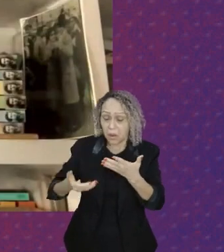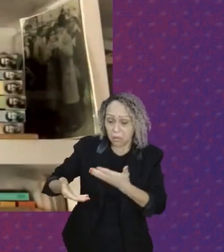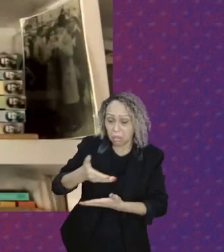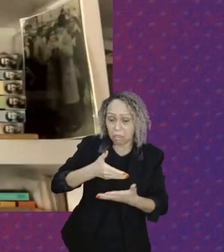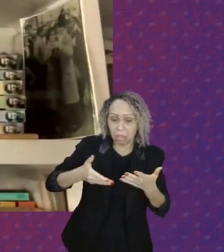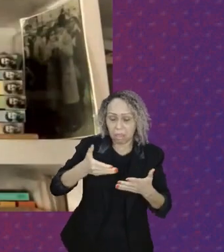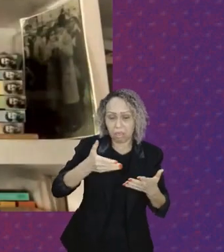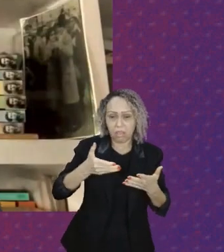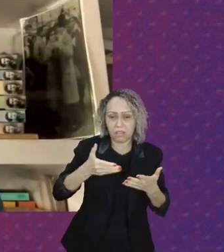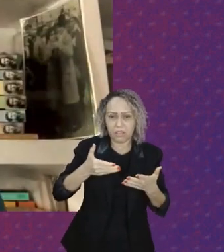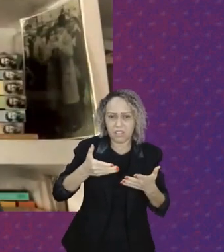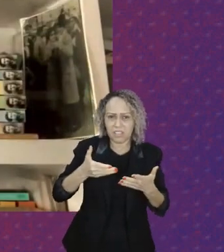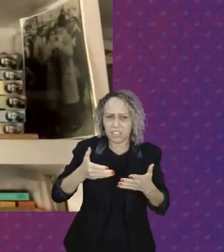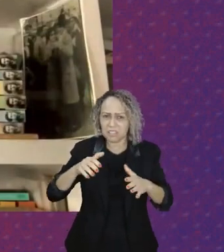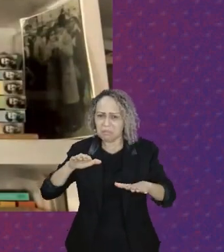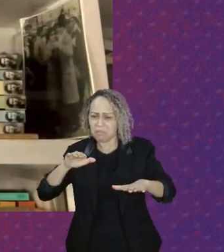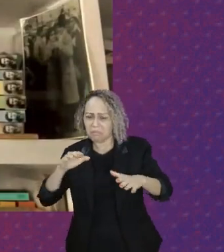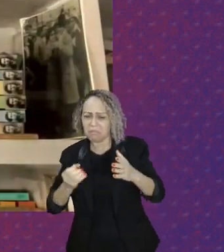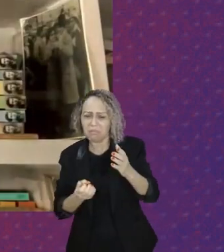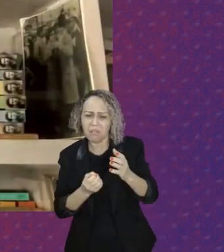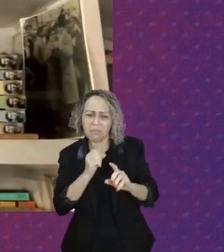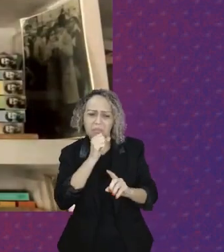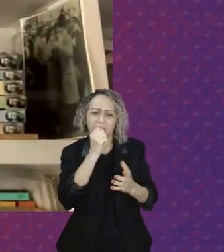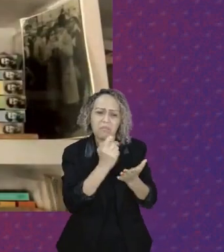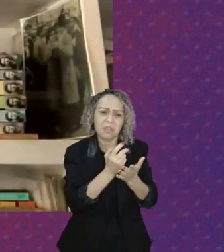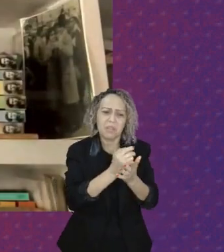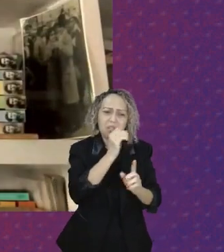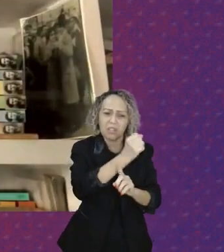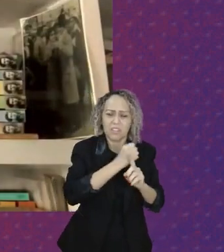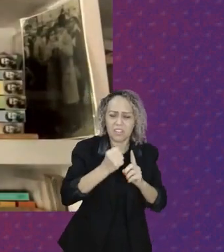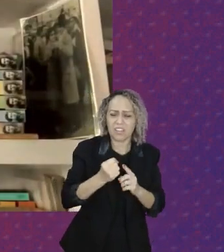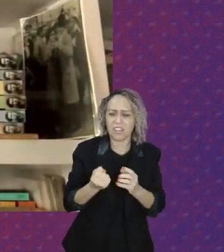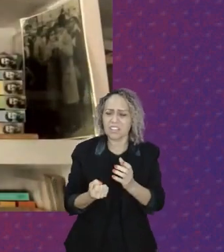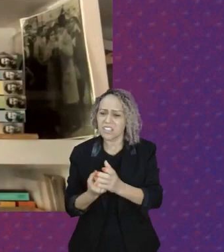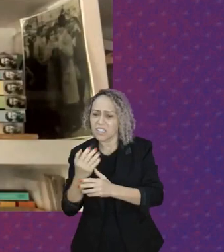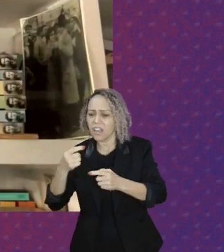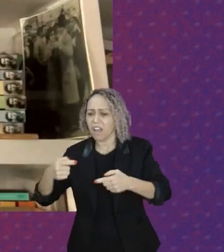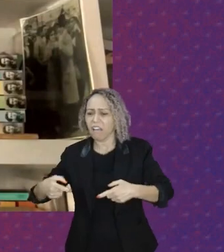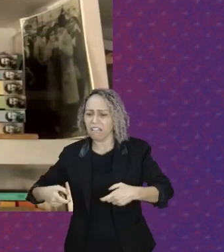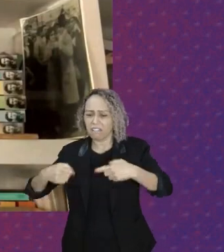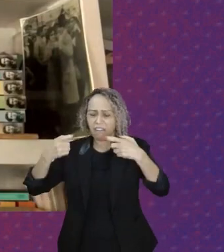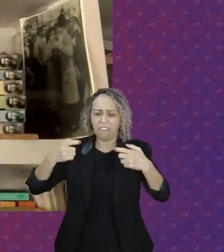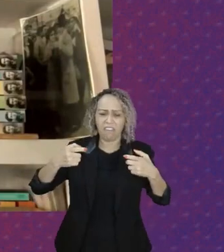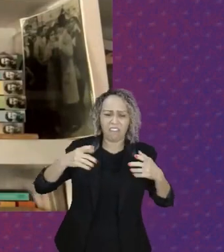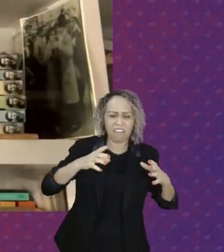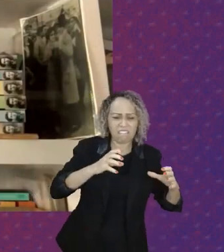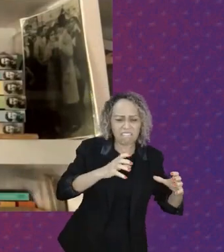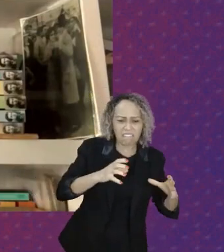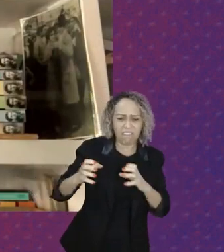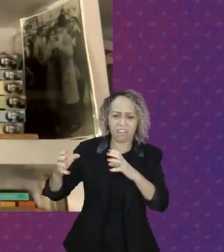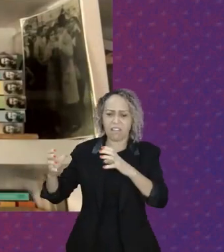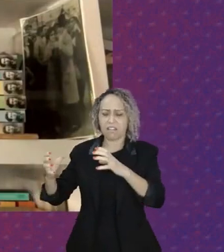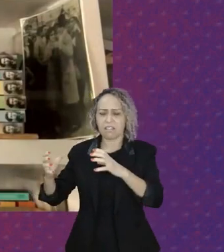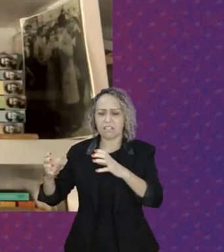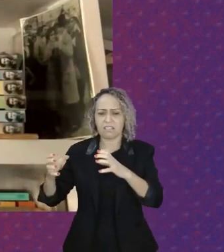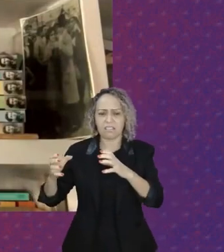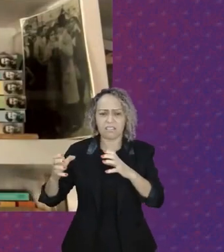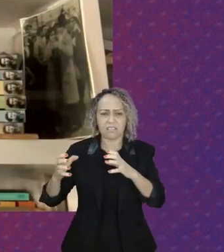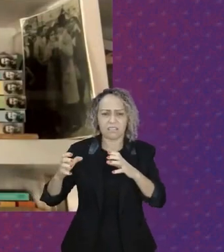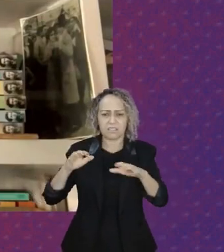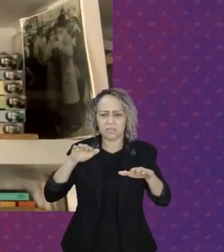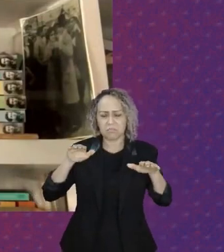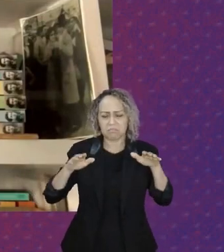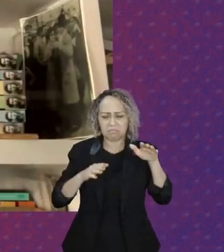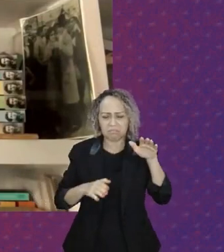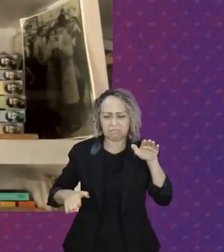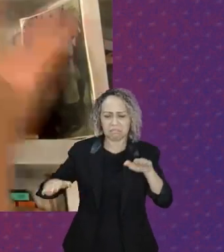a desarmonia, que produz a guerra, que produz a desigualdade, que produz a injustiça, que